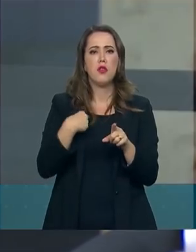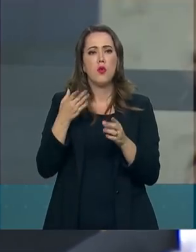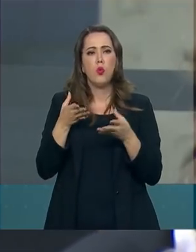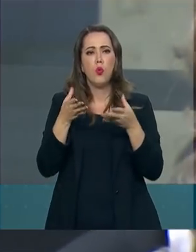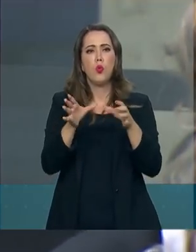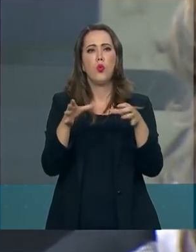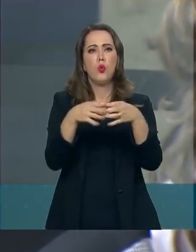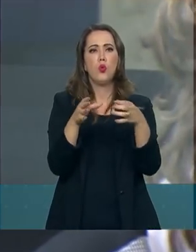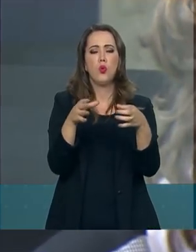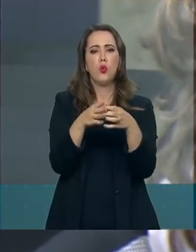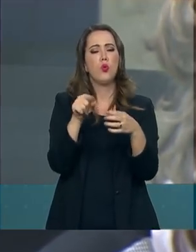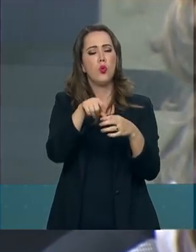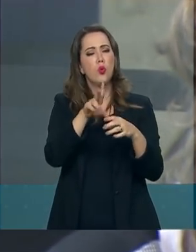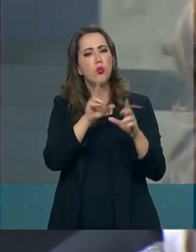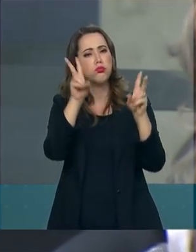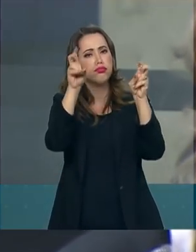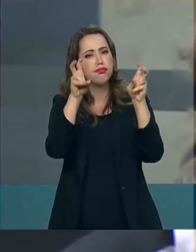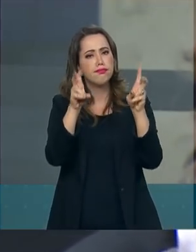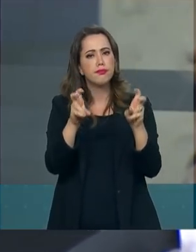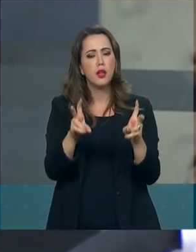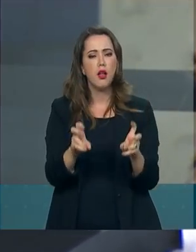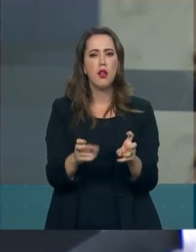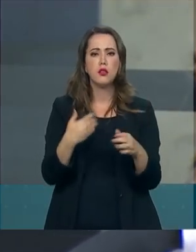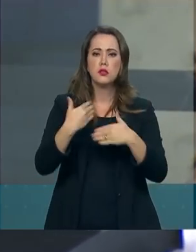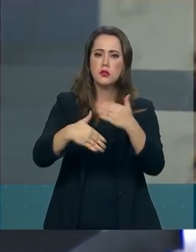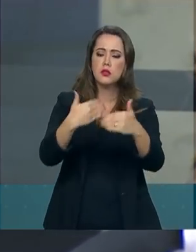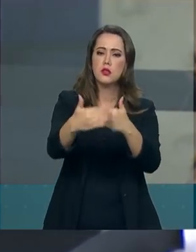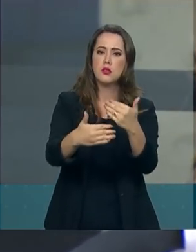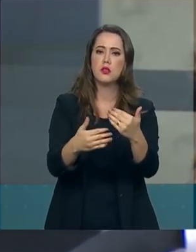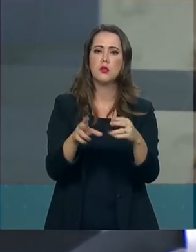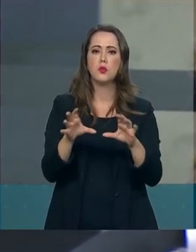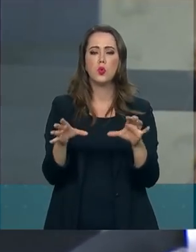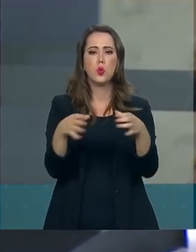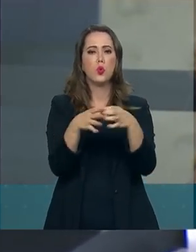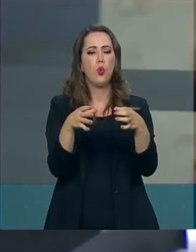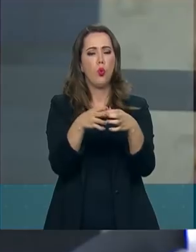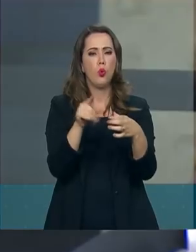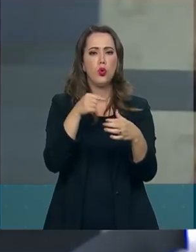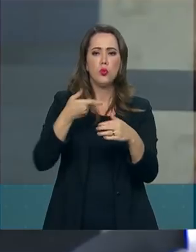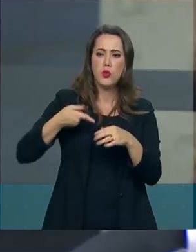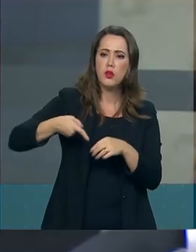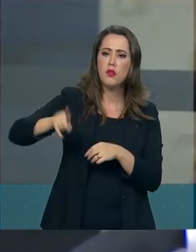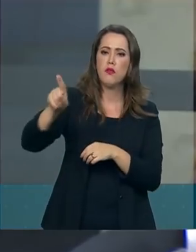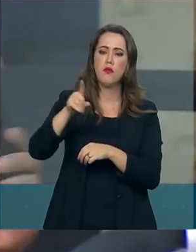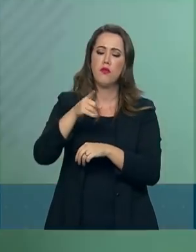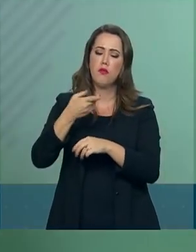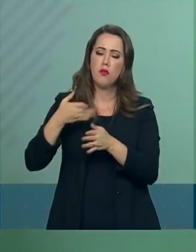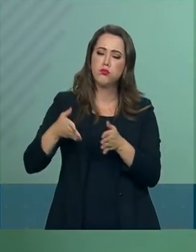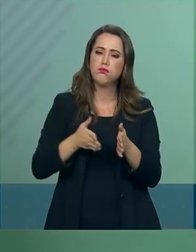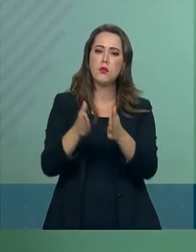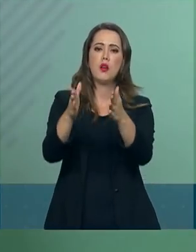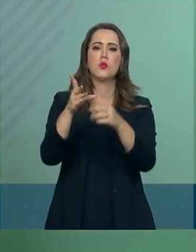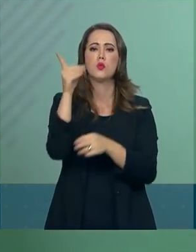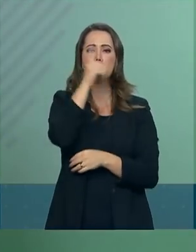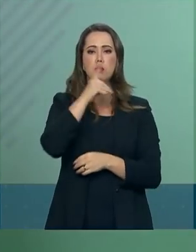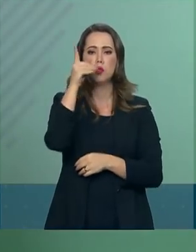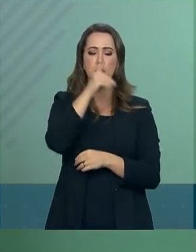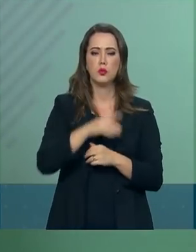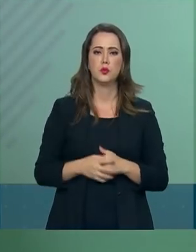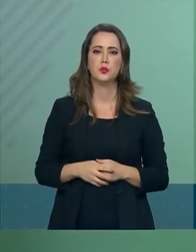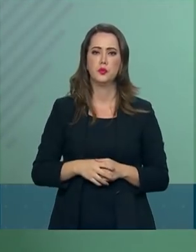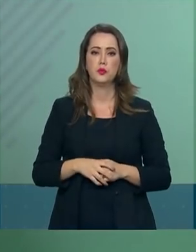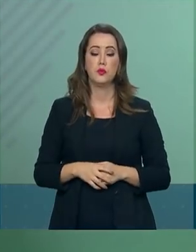parte dessas pautas que estão sendo encampadas por setores que vão sair às ruas no domingo? Nessas pautas,